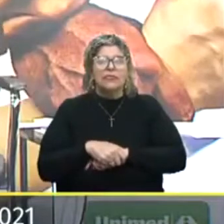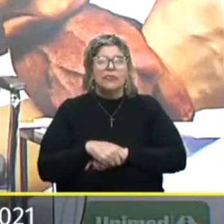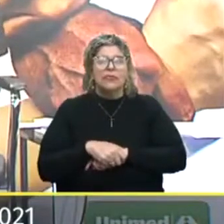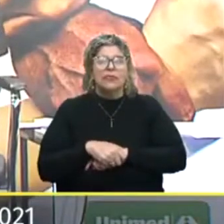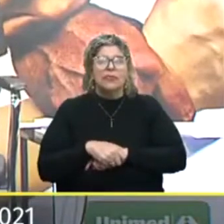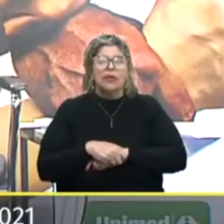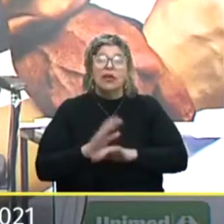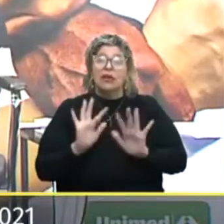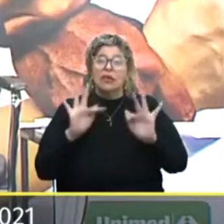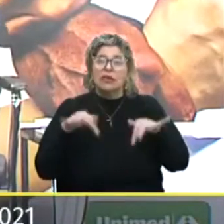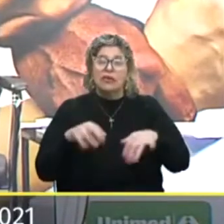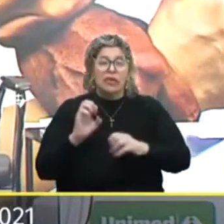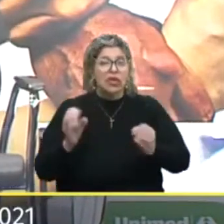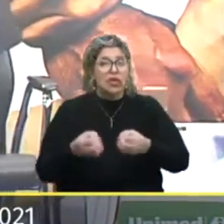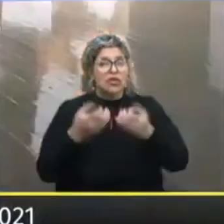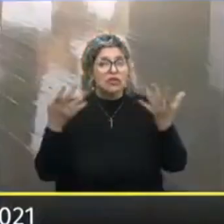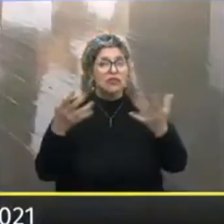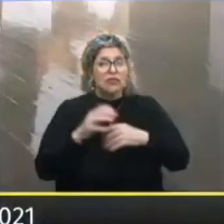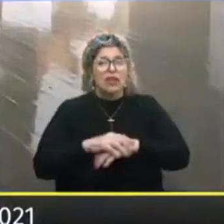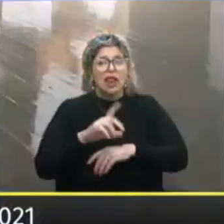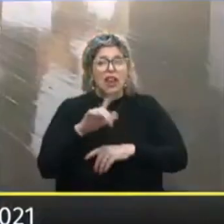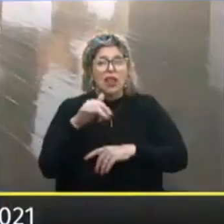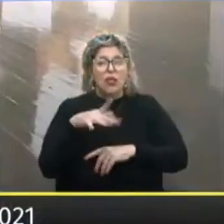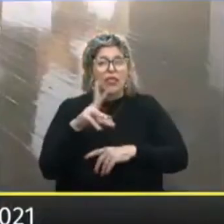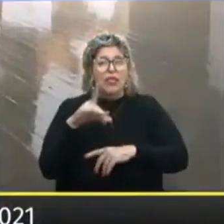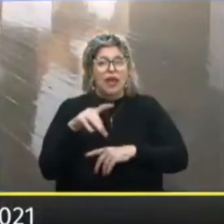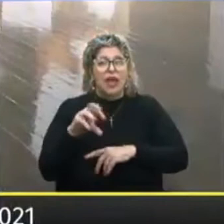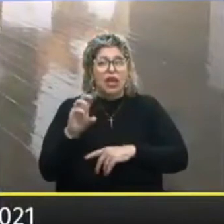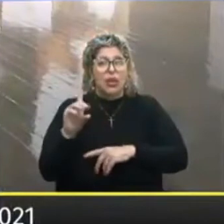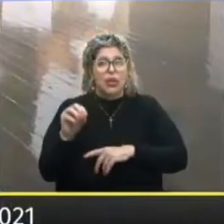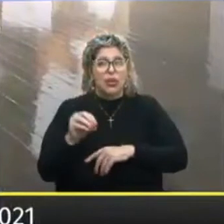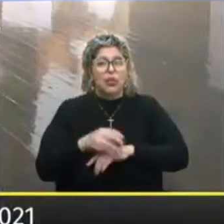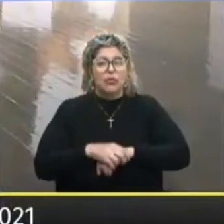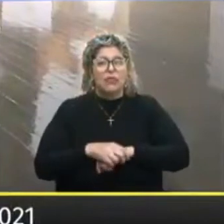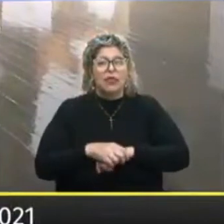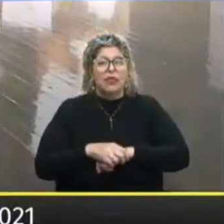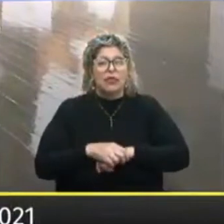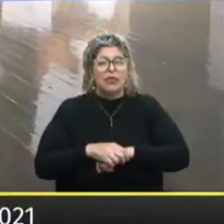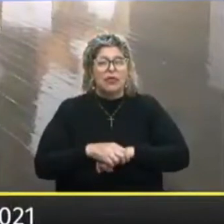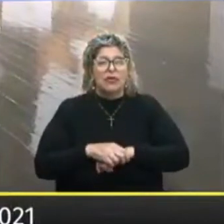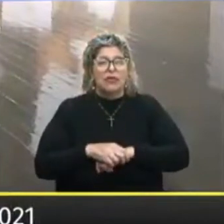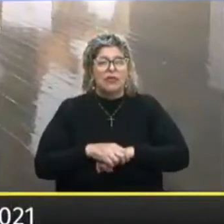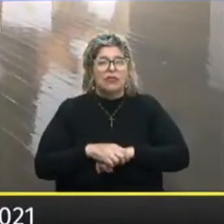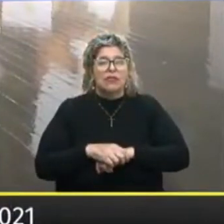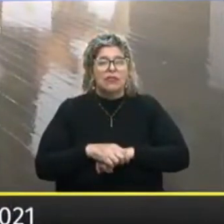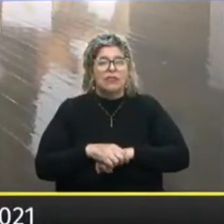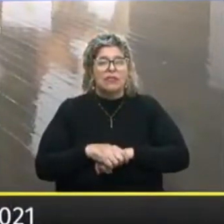E encerrando o nosso evento O senhor Leonardo Machado Da OCERGS